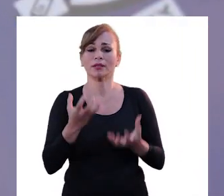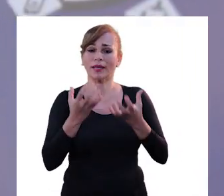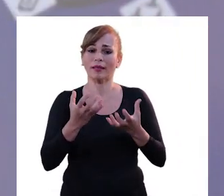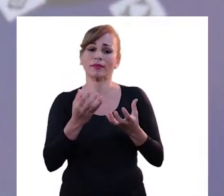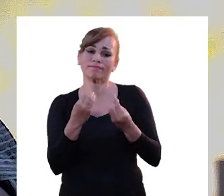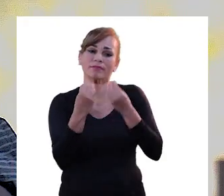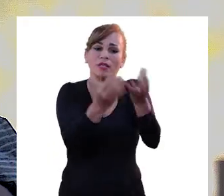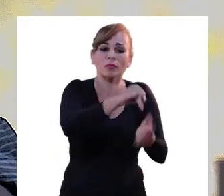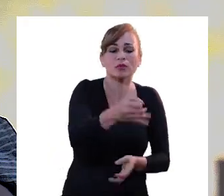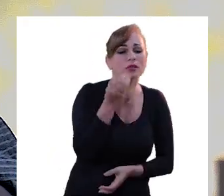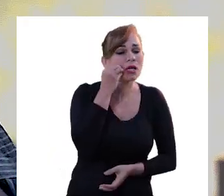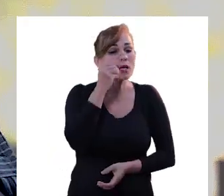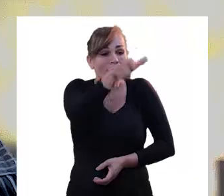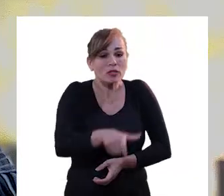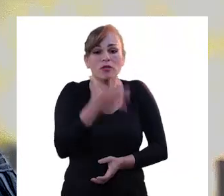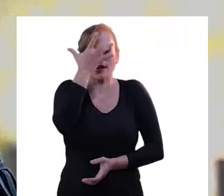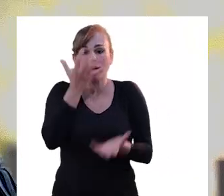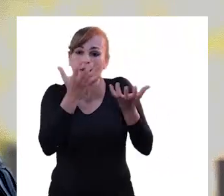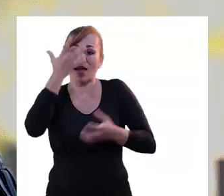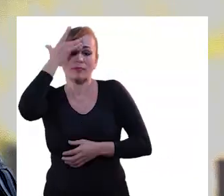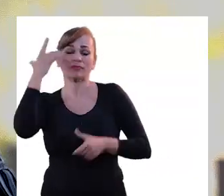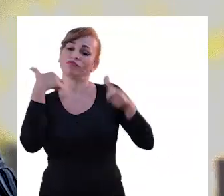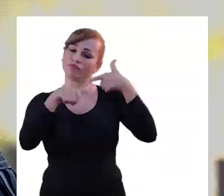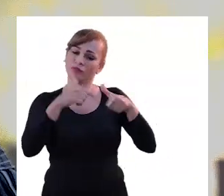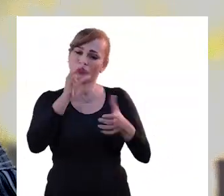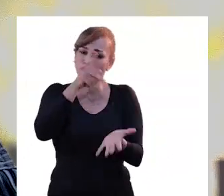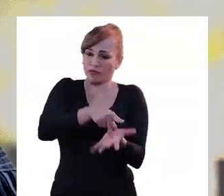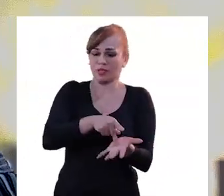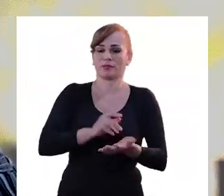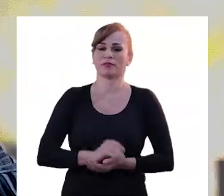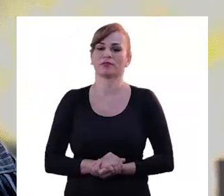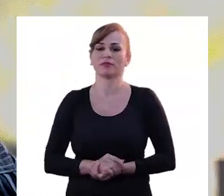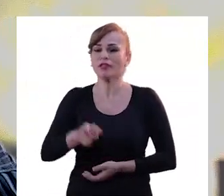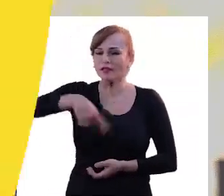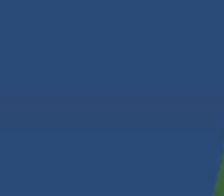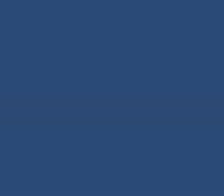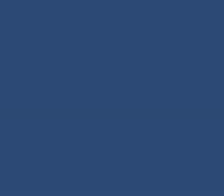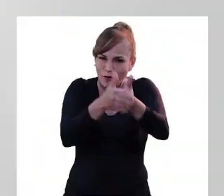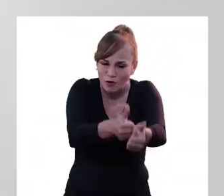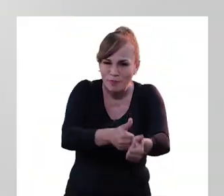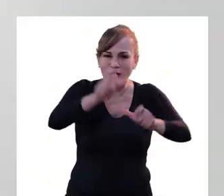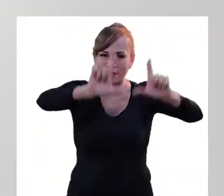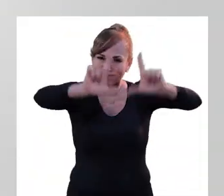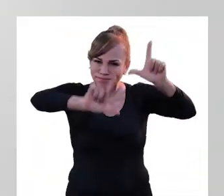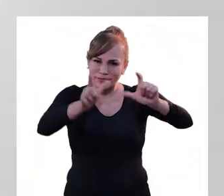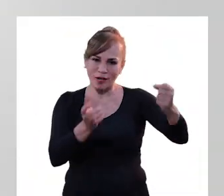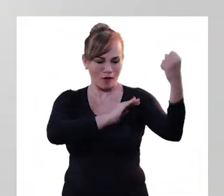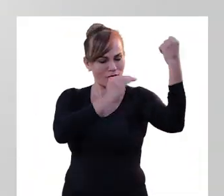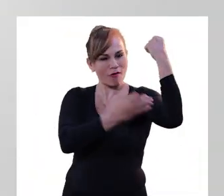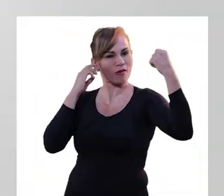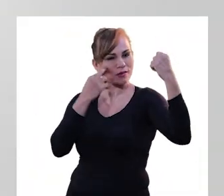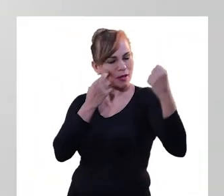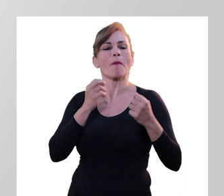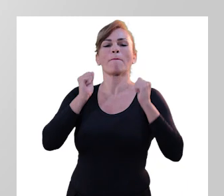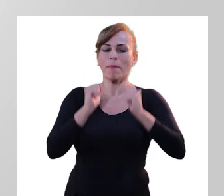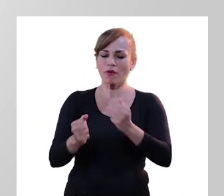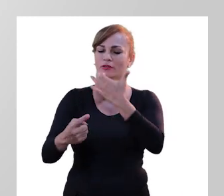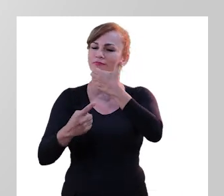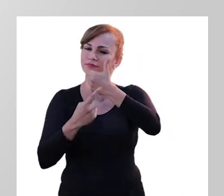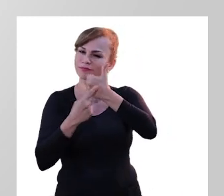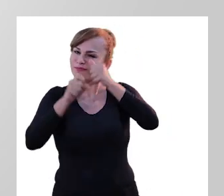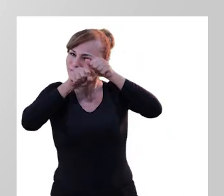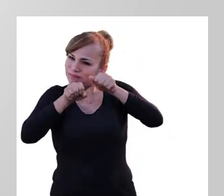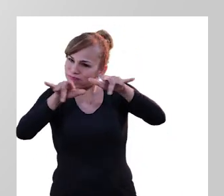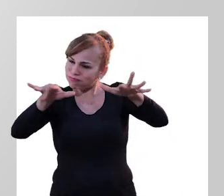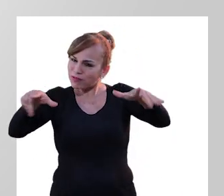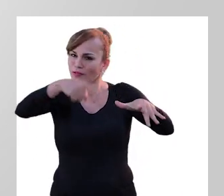possa dar oportunidade justamente para aqueles que querem, de fato, trabalhar e aqueles que querem ser ressocializados. Você que está nos acompanhando aqui pelo canal Rondônia Forte, pode